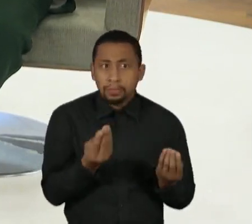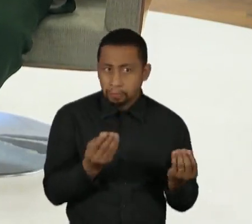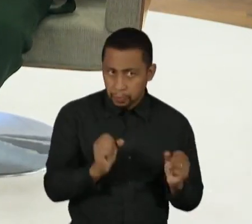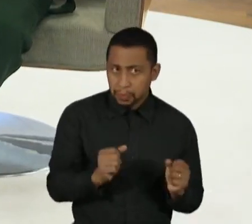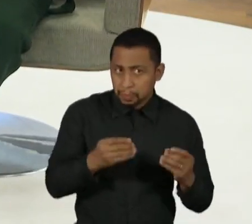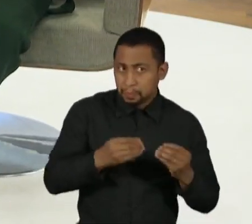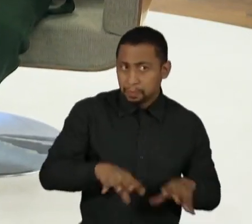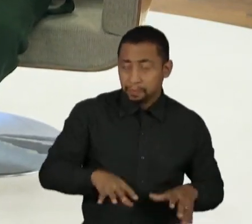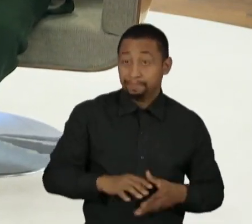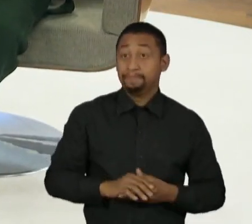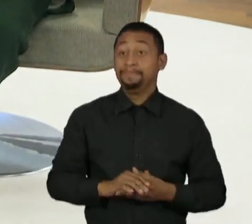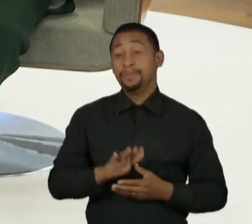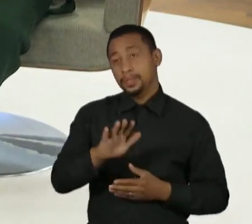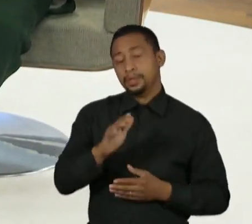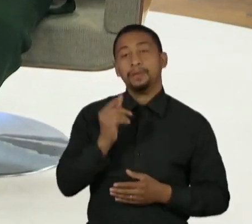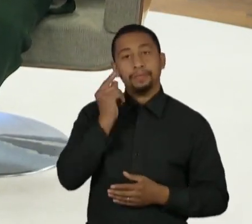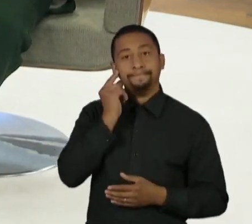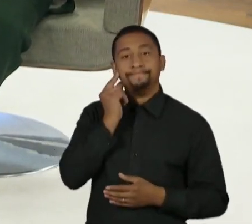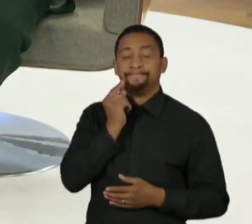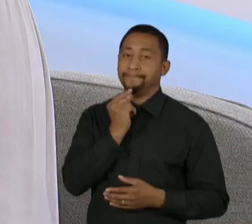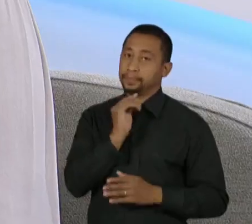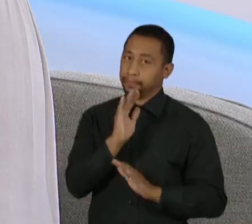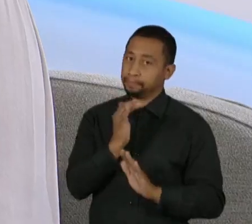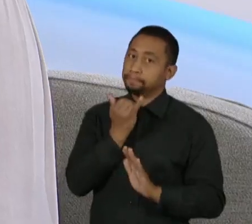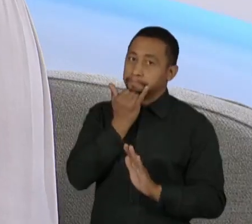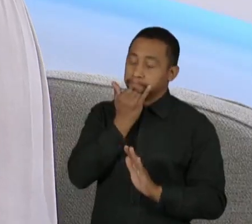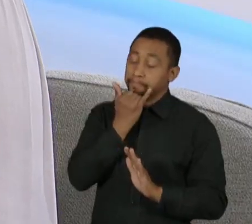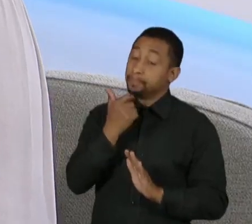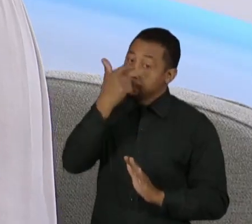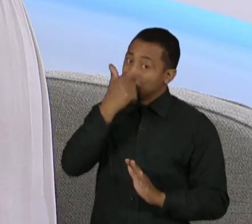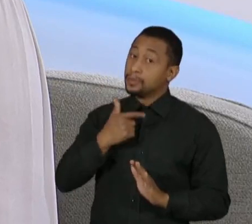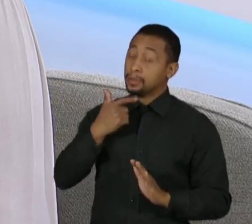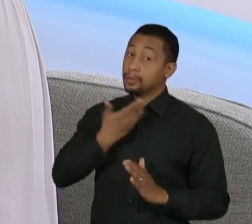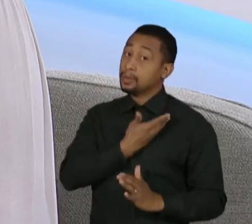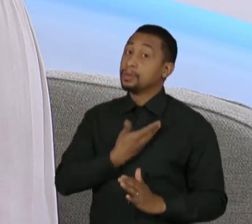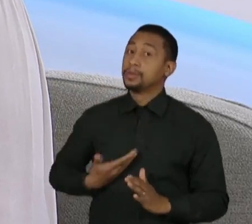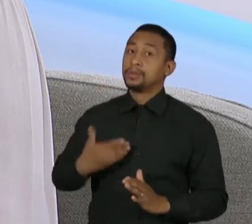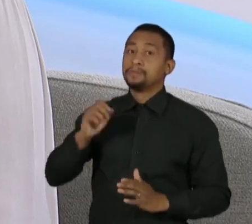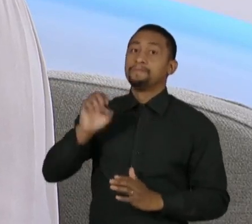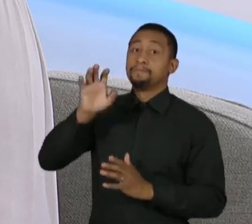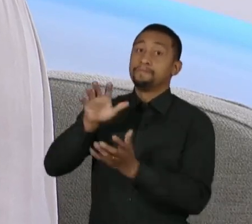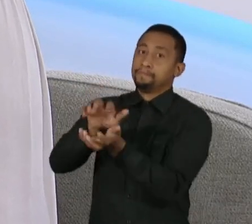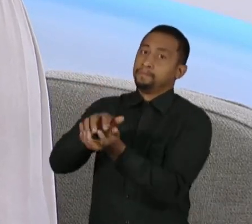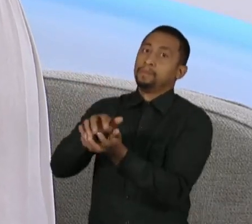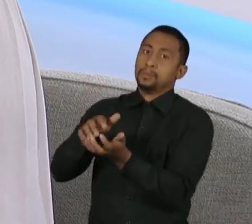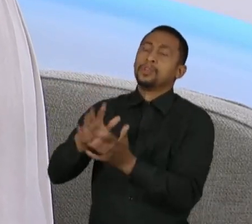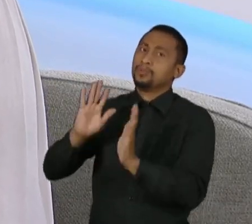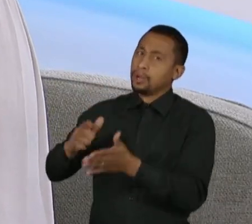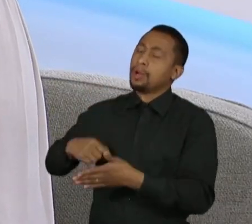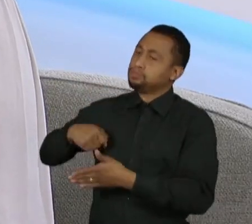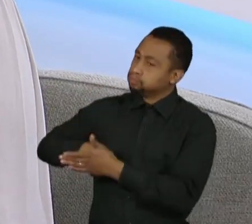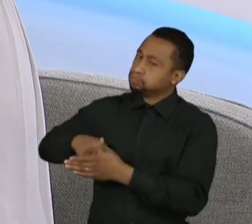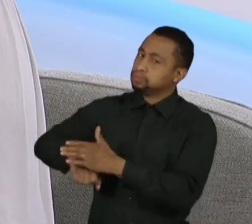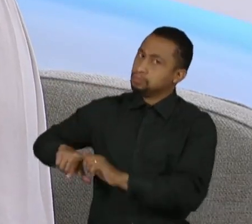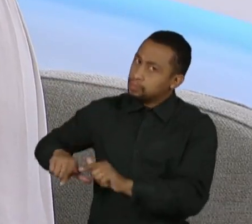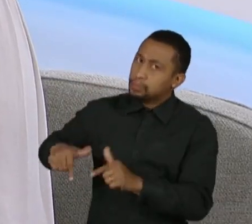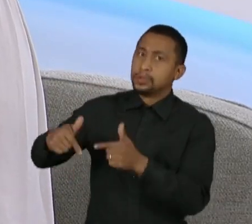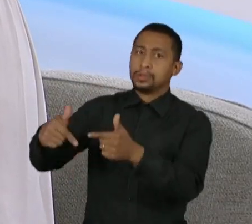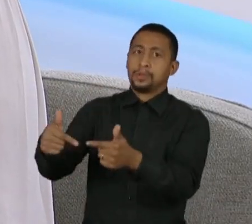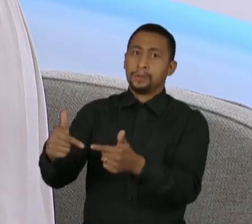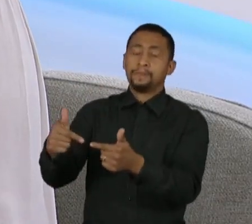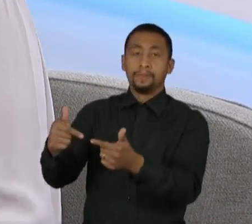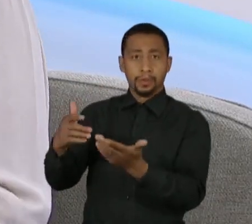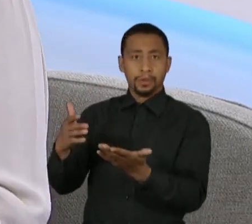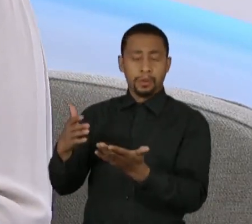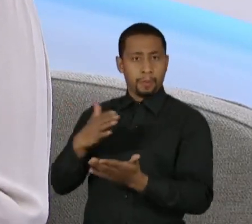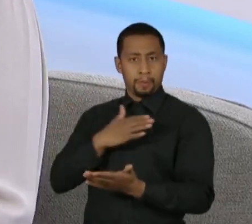de Pernambuco hoje. Eu fui eleita com muita honra para trabalhar pela mudança que o nosso Estado precisa. Eu digo sempre, carrego sempre a bandeira